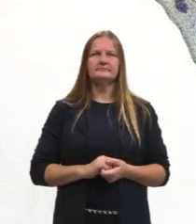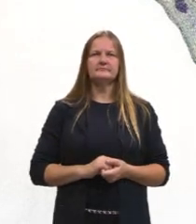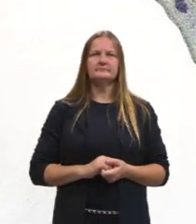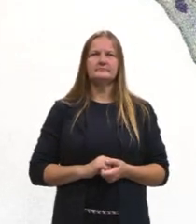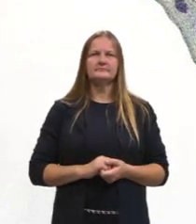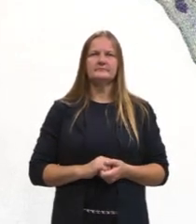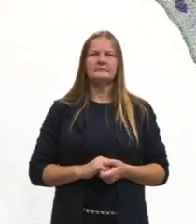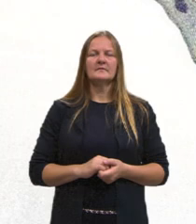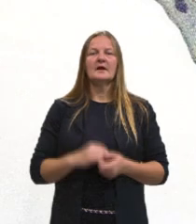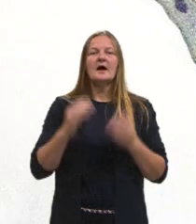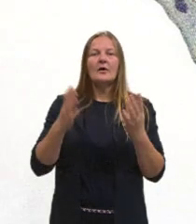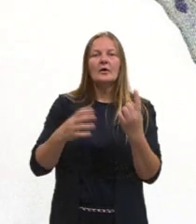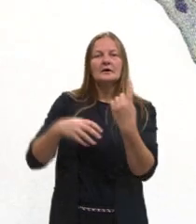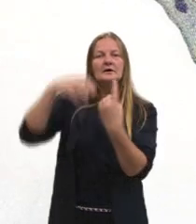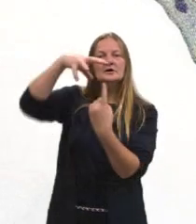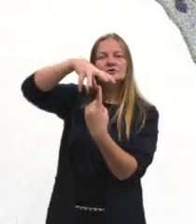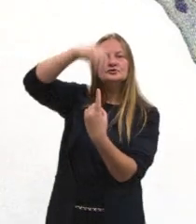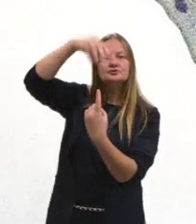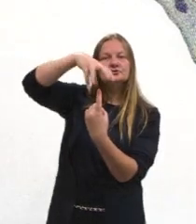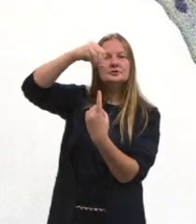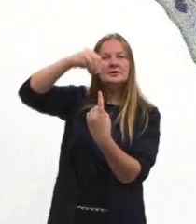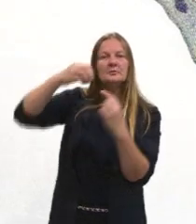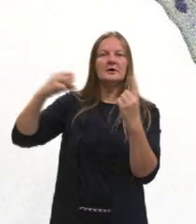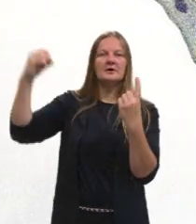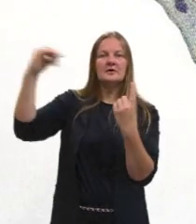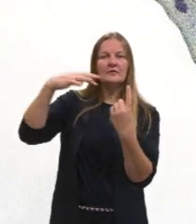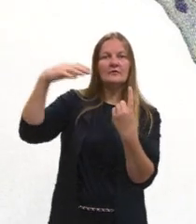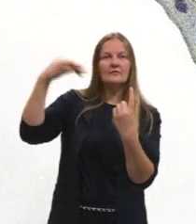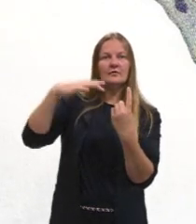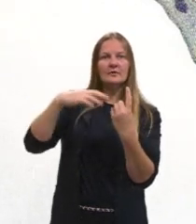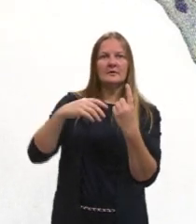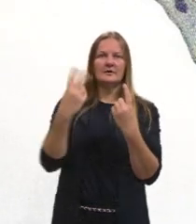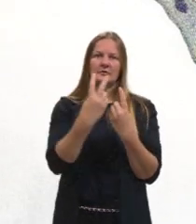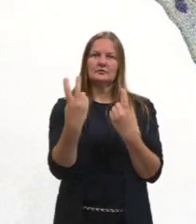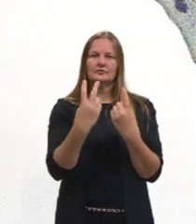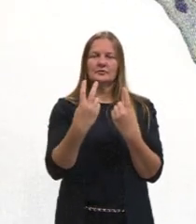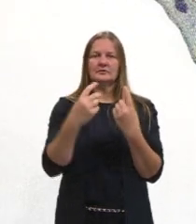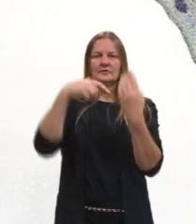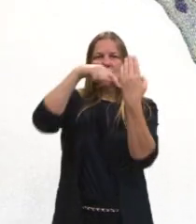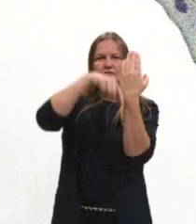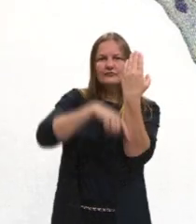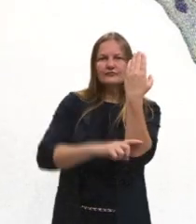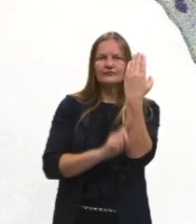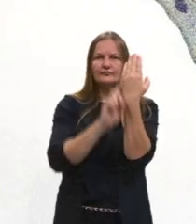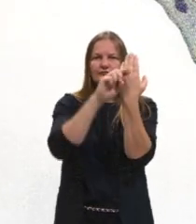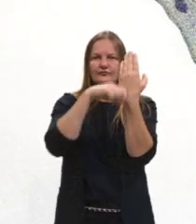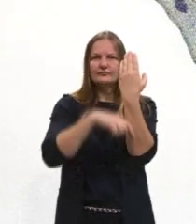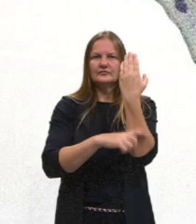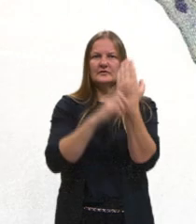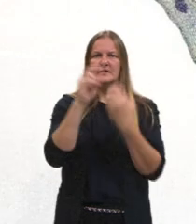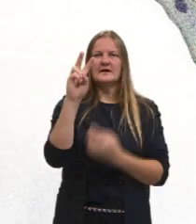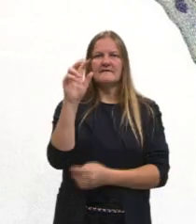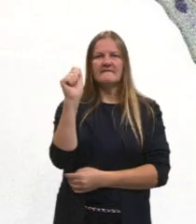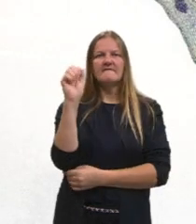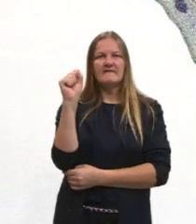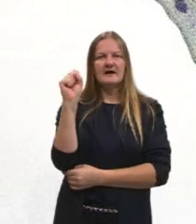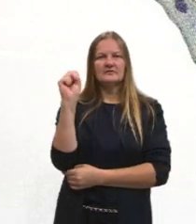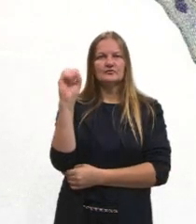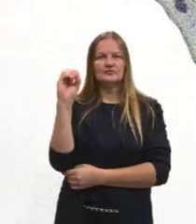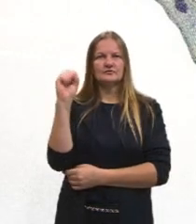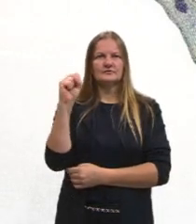Chilema e phloema. Aqui nós temos os vasos condutores. O chilema, então, ele vai